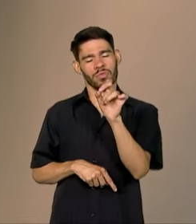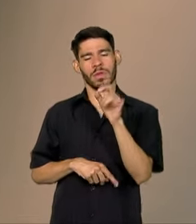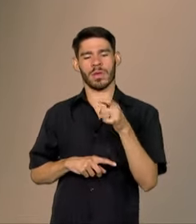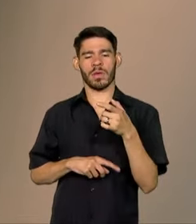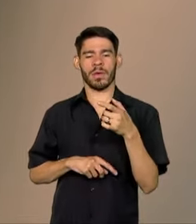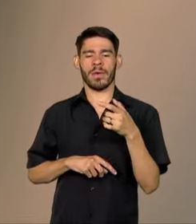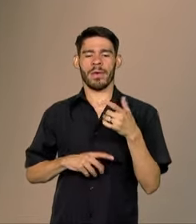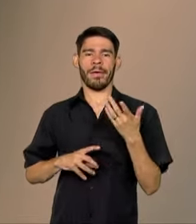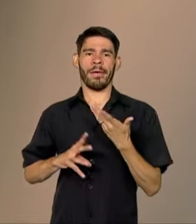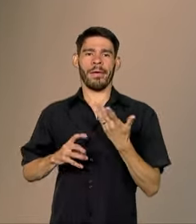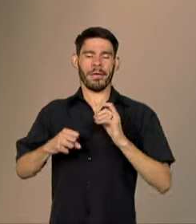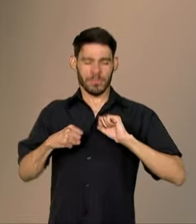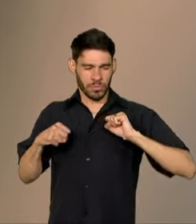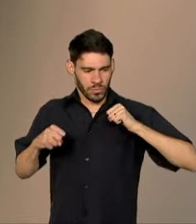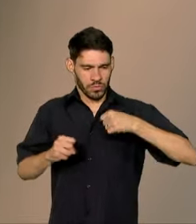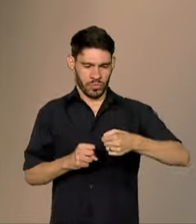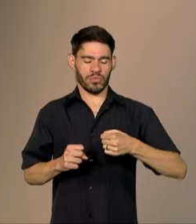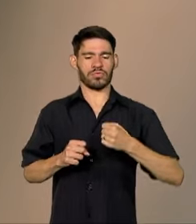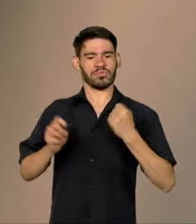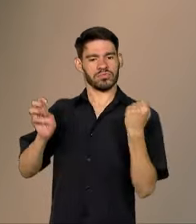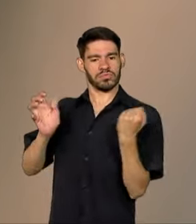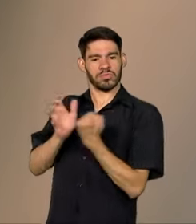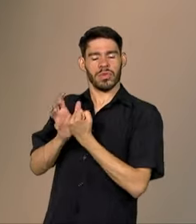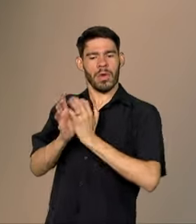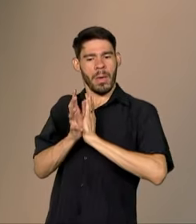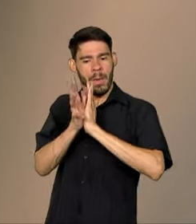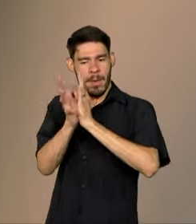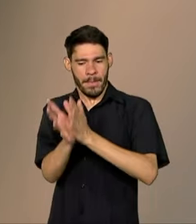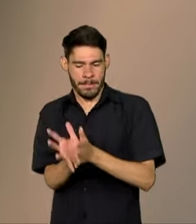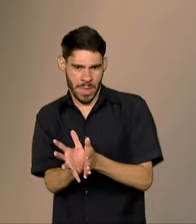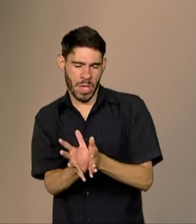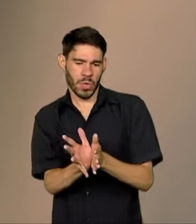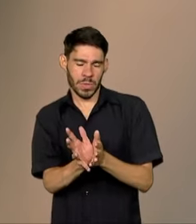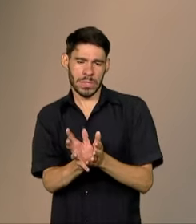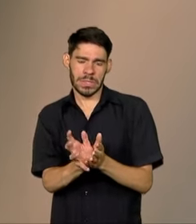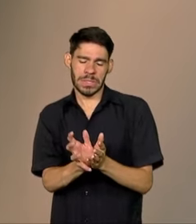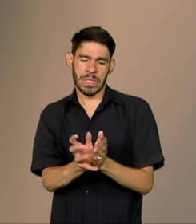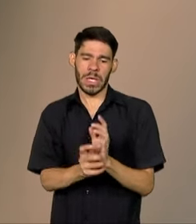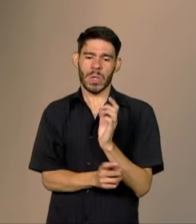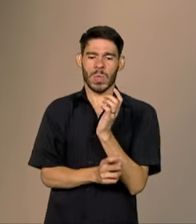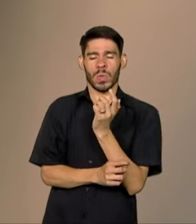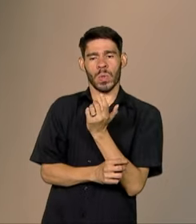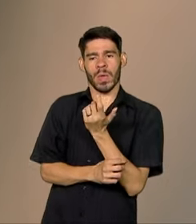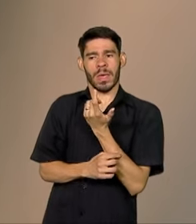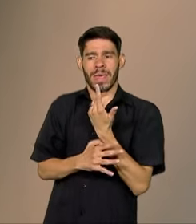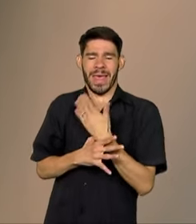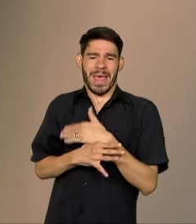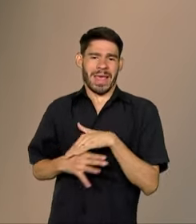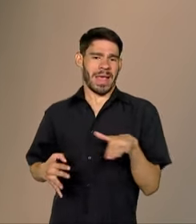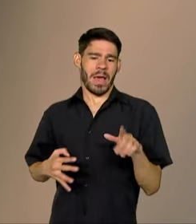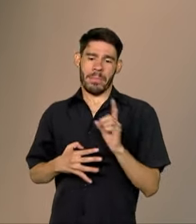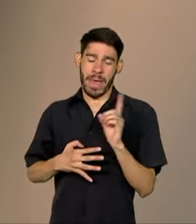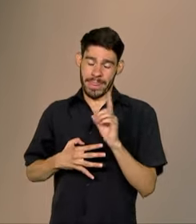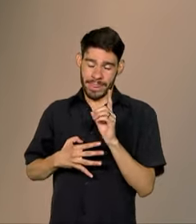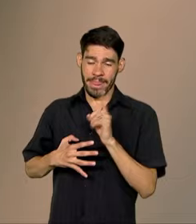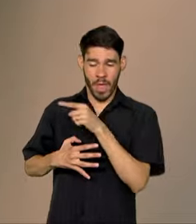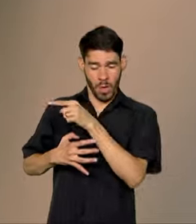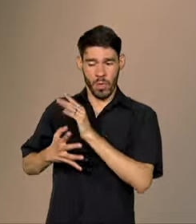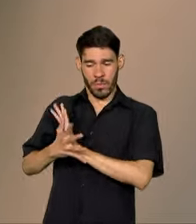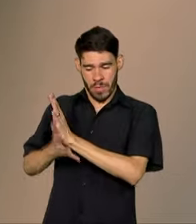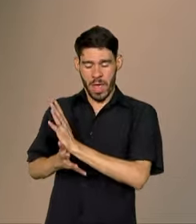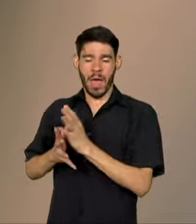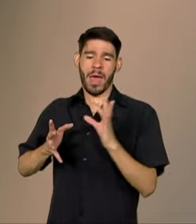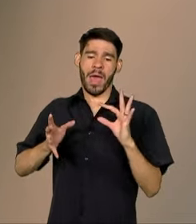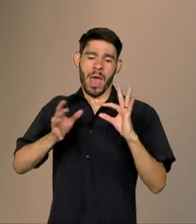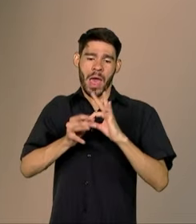no enfrentamento do estigma e do preconceito, que, sem isso, a gente não vai tornar a AIDS